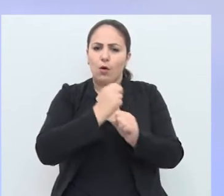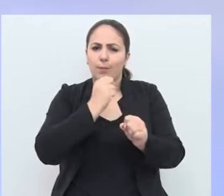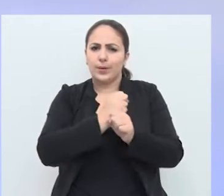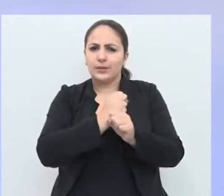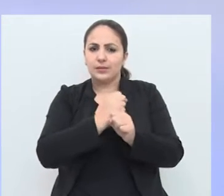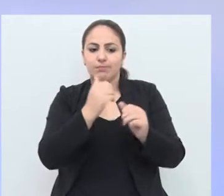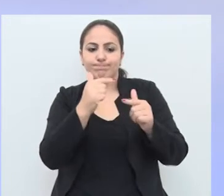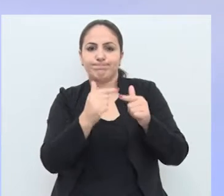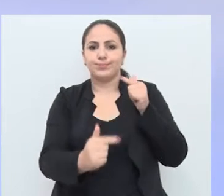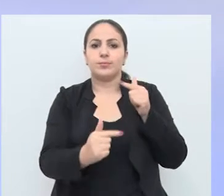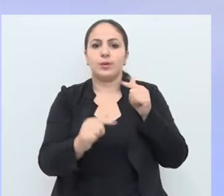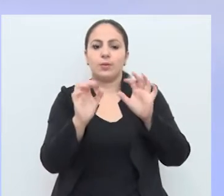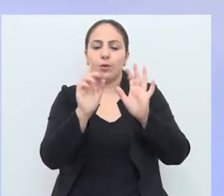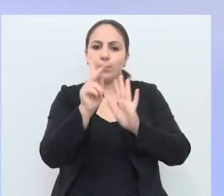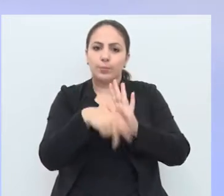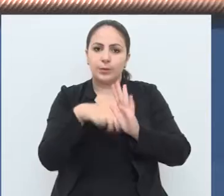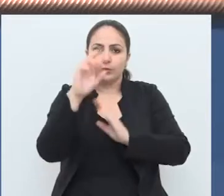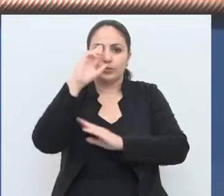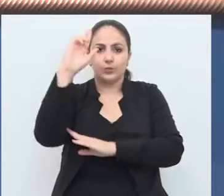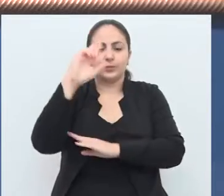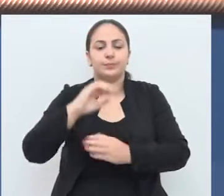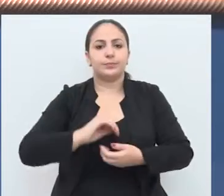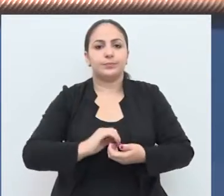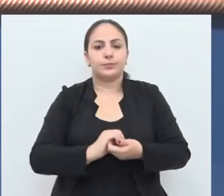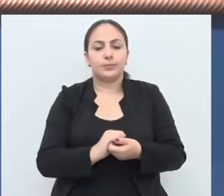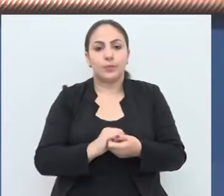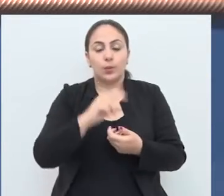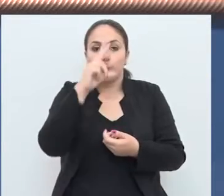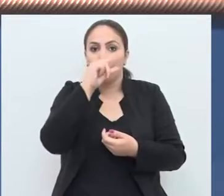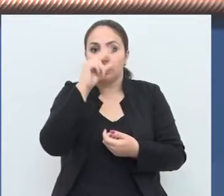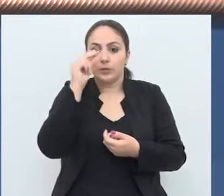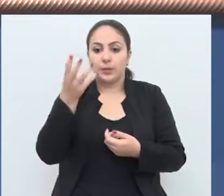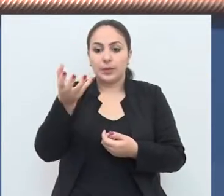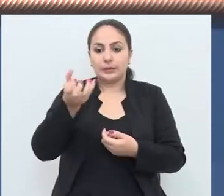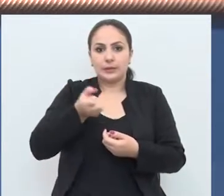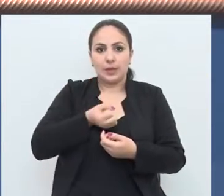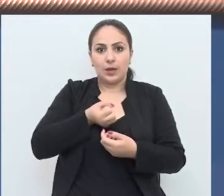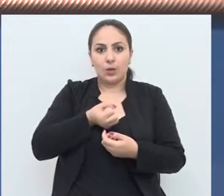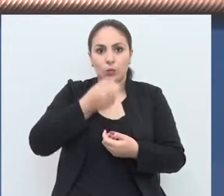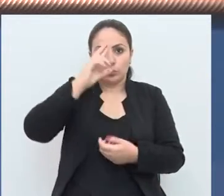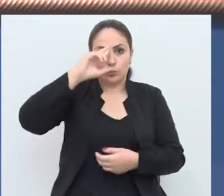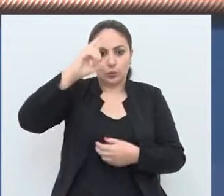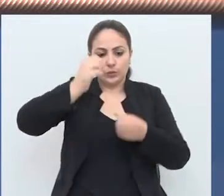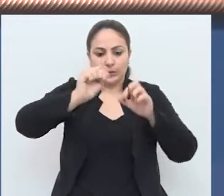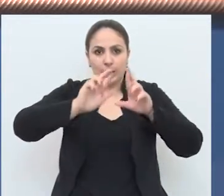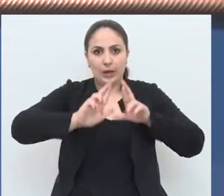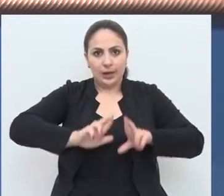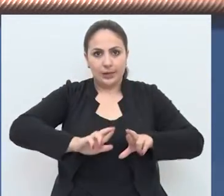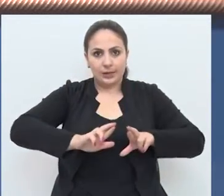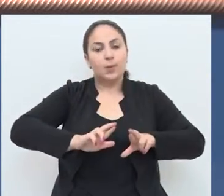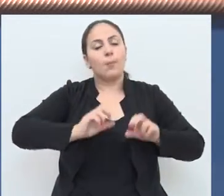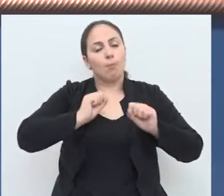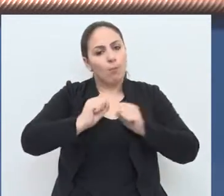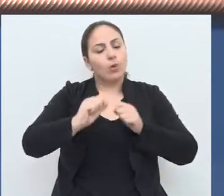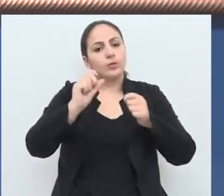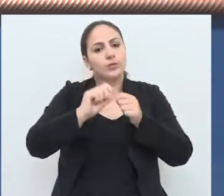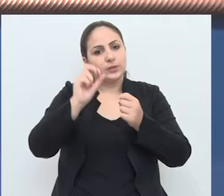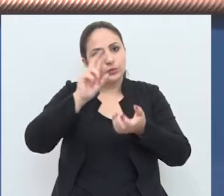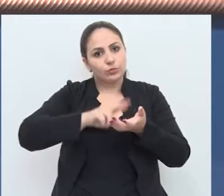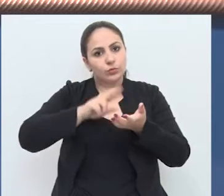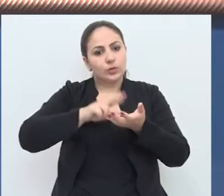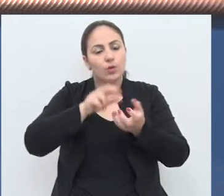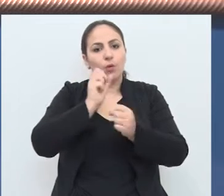em desacordo com o plano diretor. O município vai arrecadar, o proprietário do terreno poderá fazer então a sua